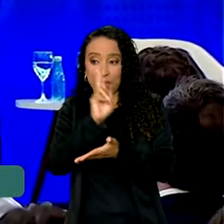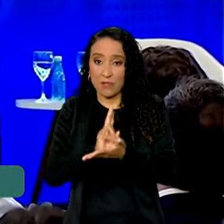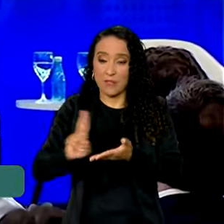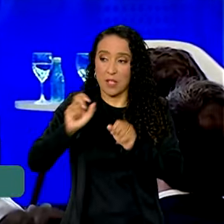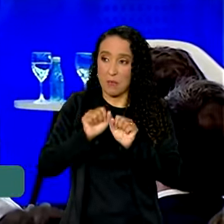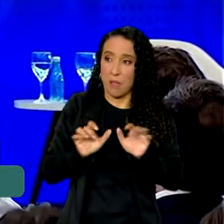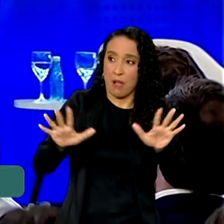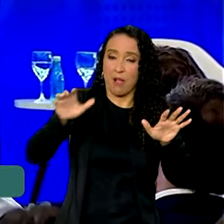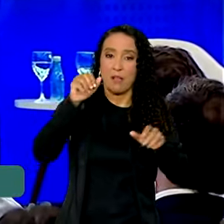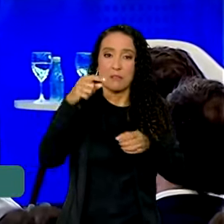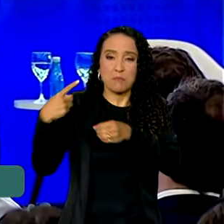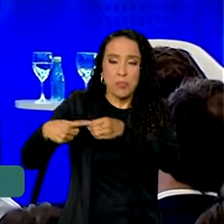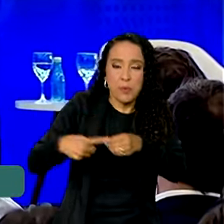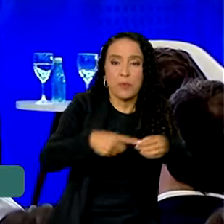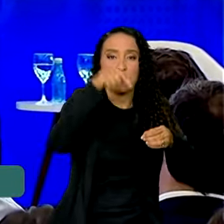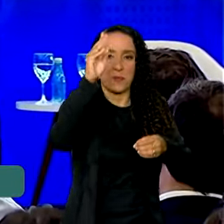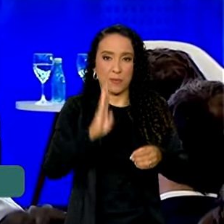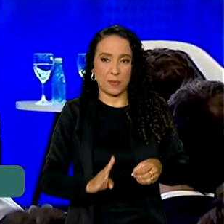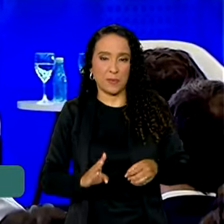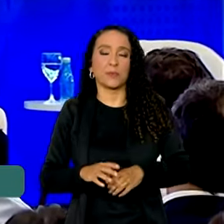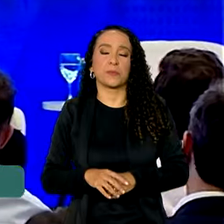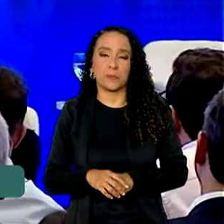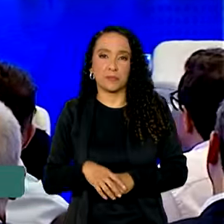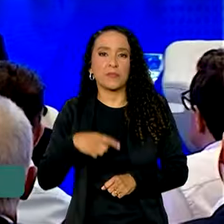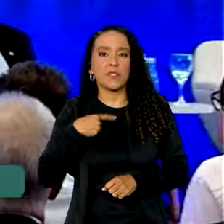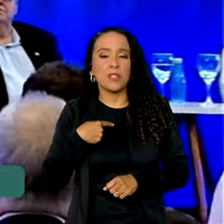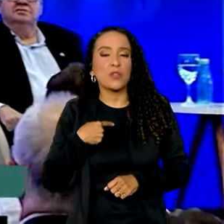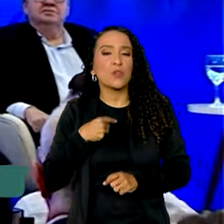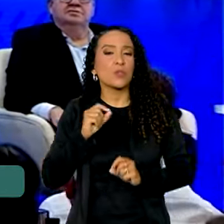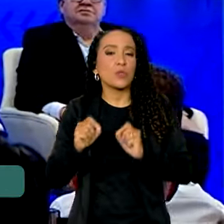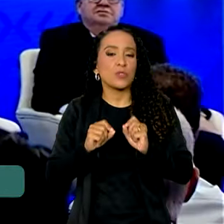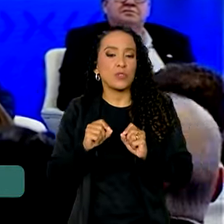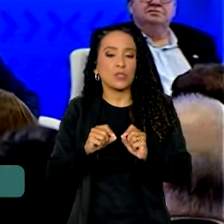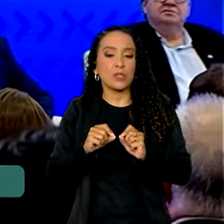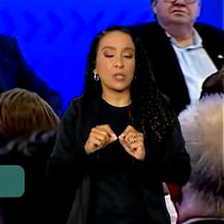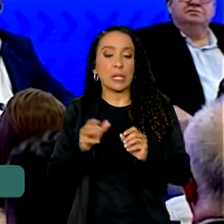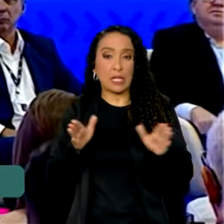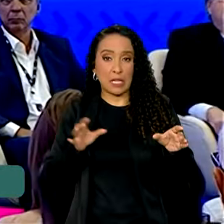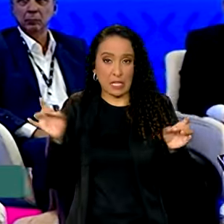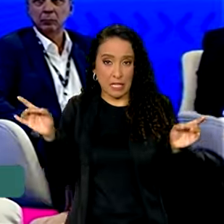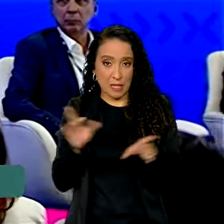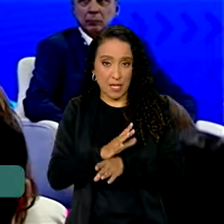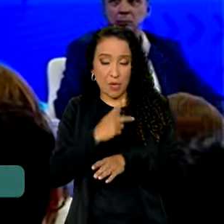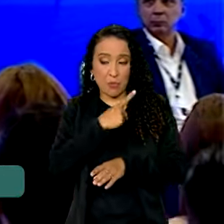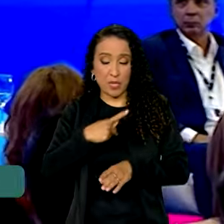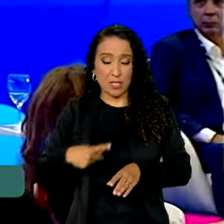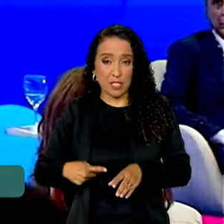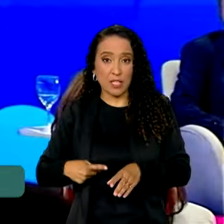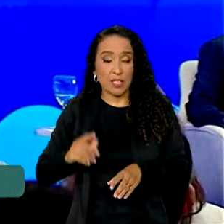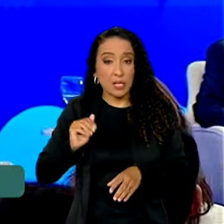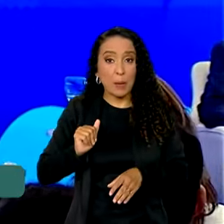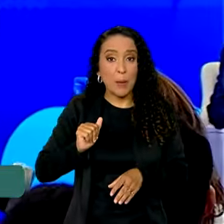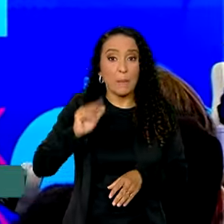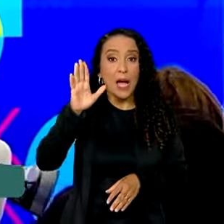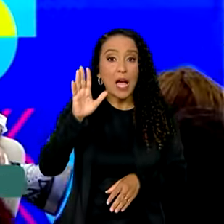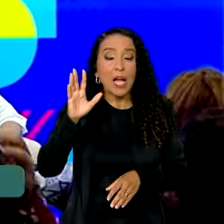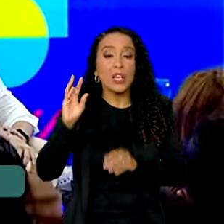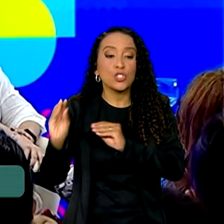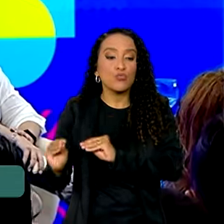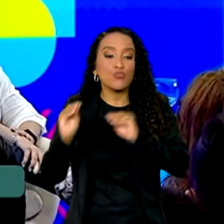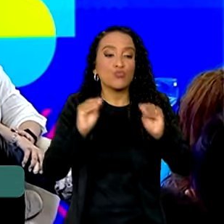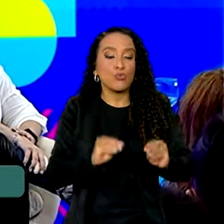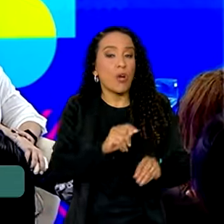espalhadas pelo interior desse país. Eu vou passar, quando terminar o meu mandato, como o presidente que mais colocou